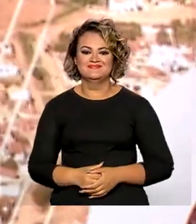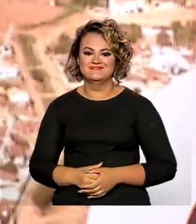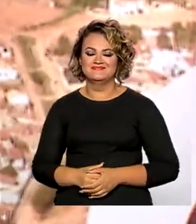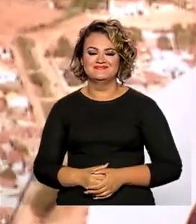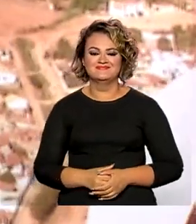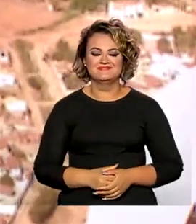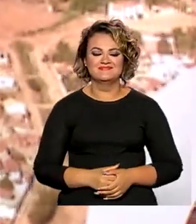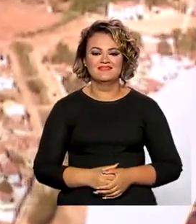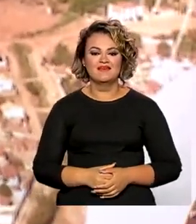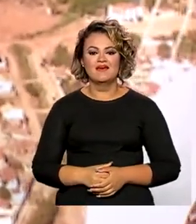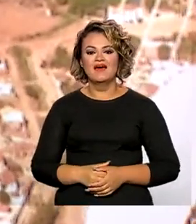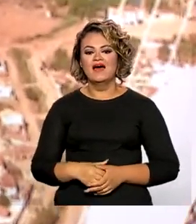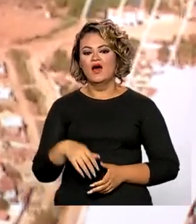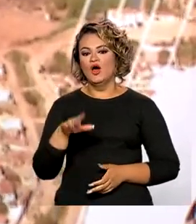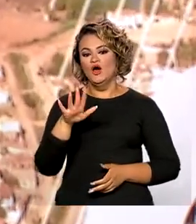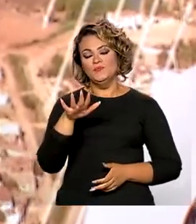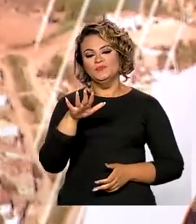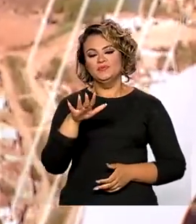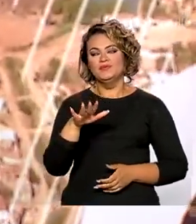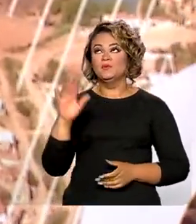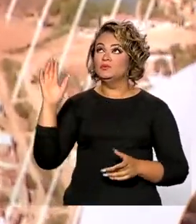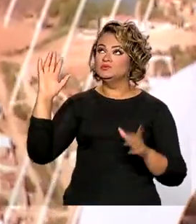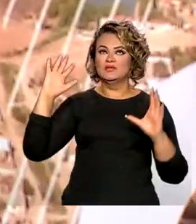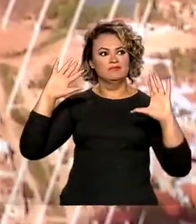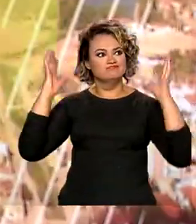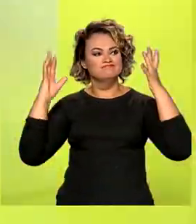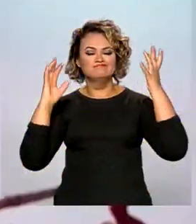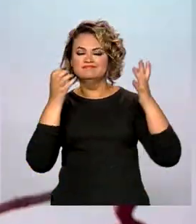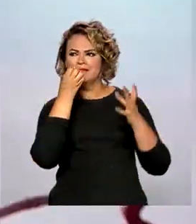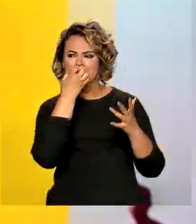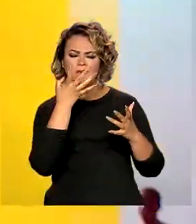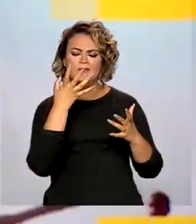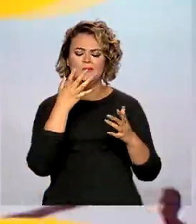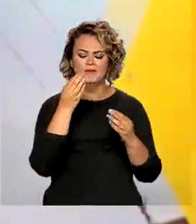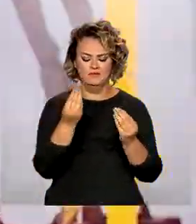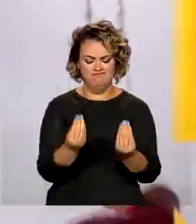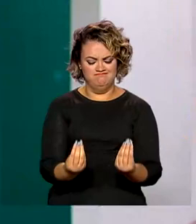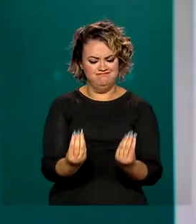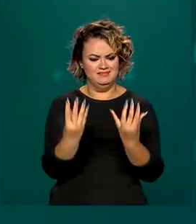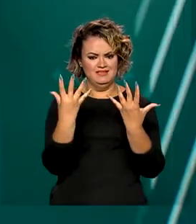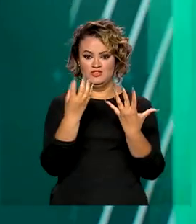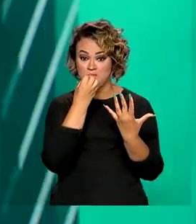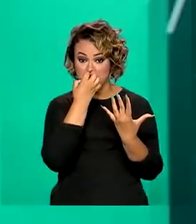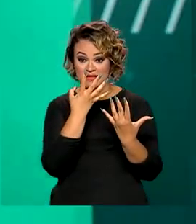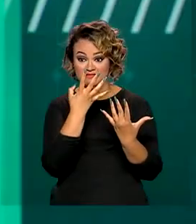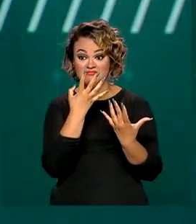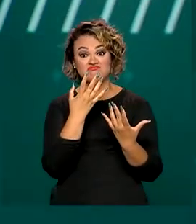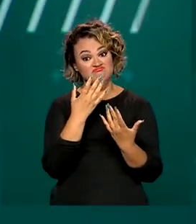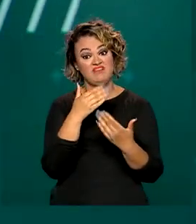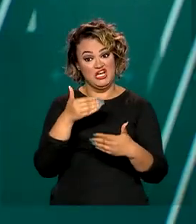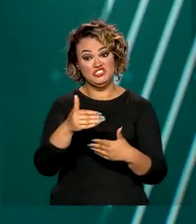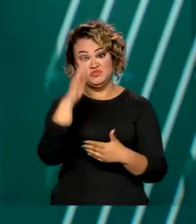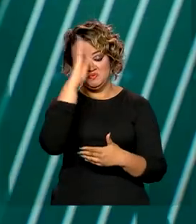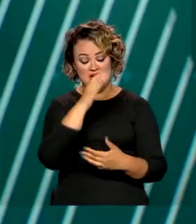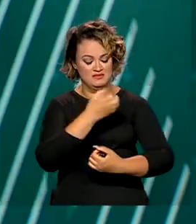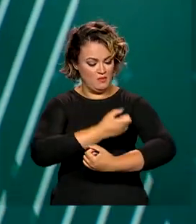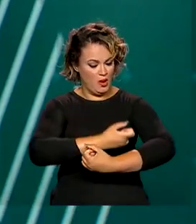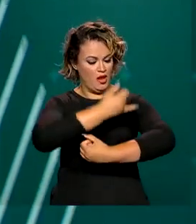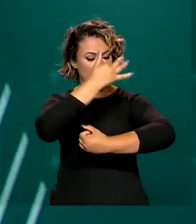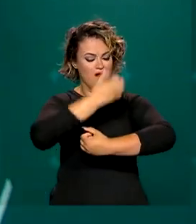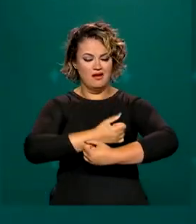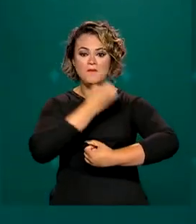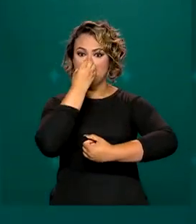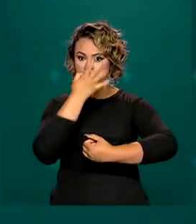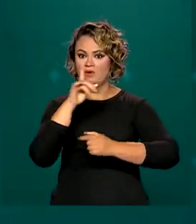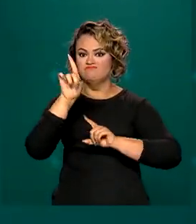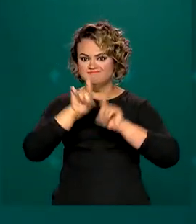Com o favorecimento do clima e a expansão da área de plantio, o Brasil prevê uma safra recorde de grãos para o ano que